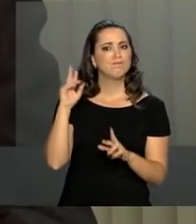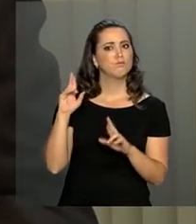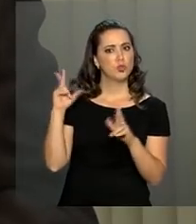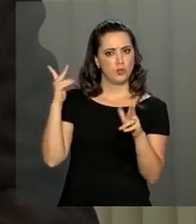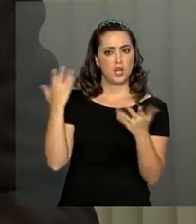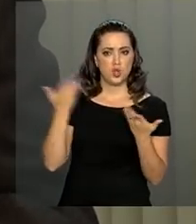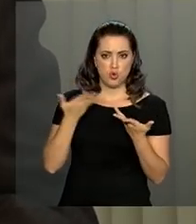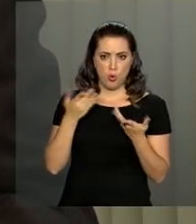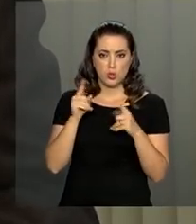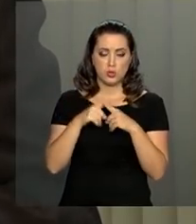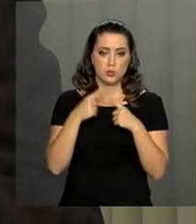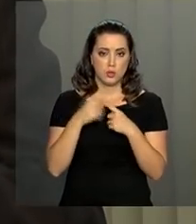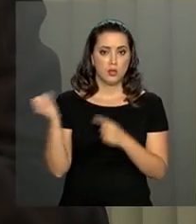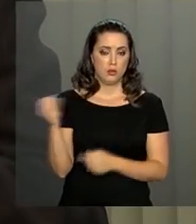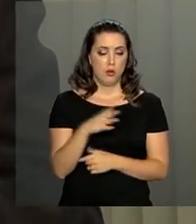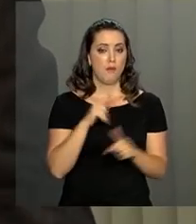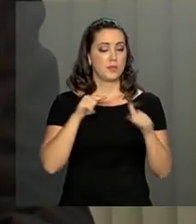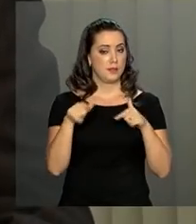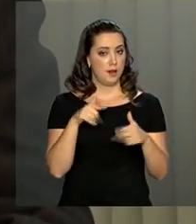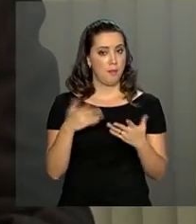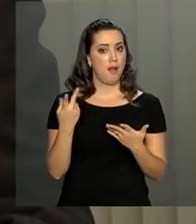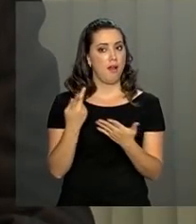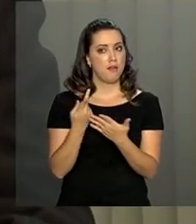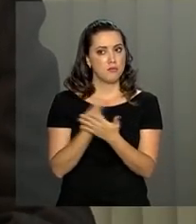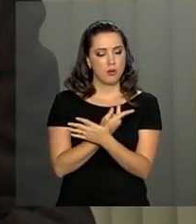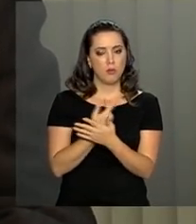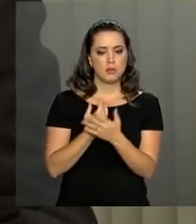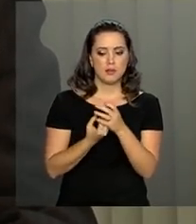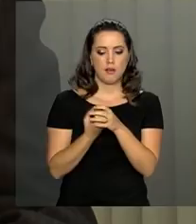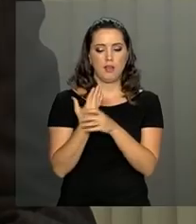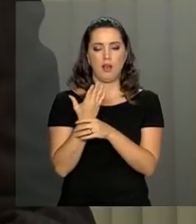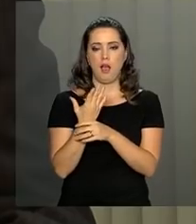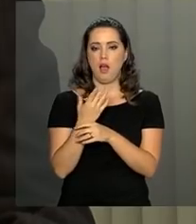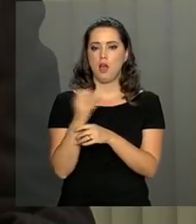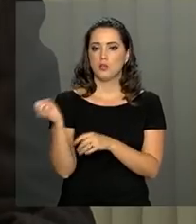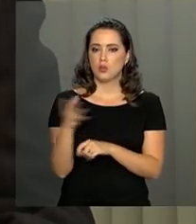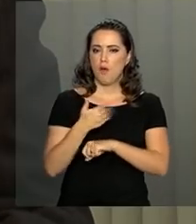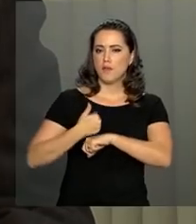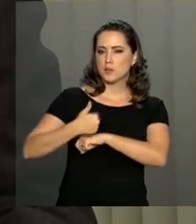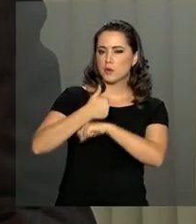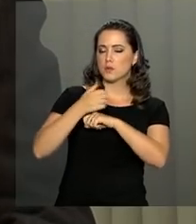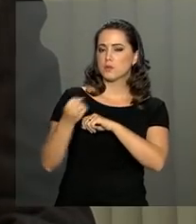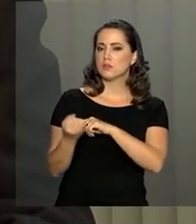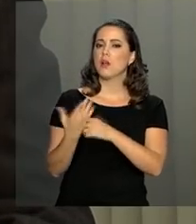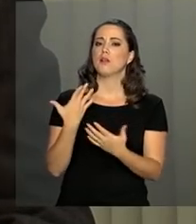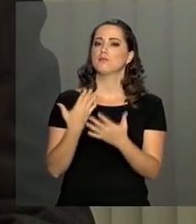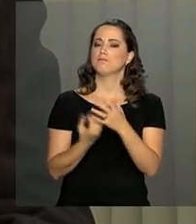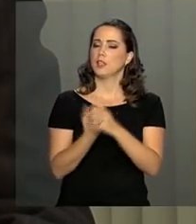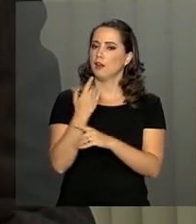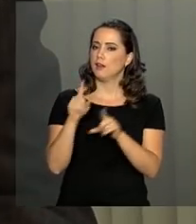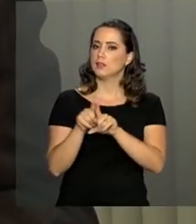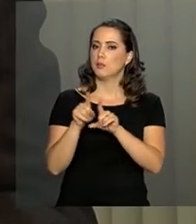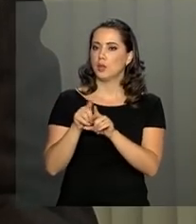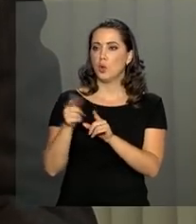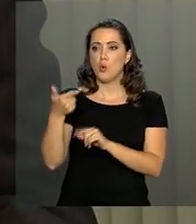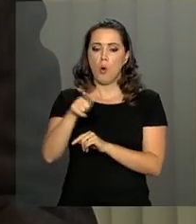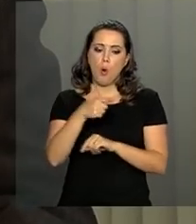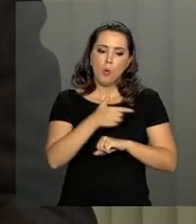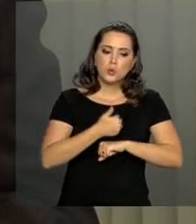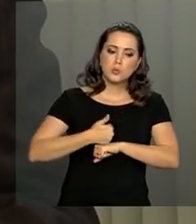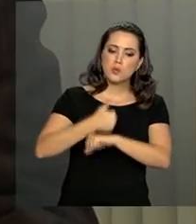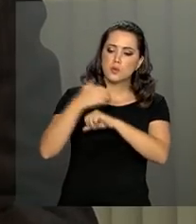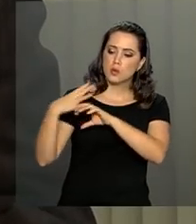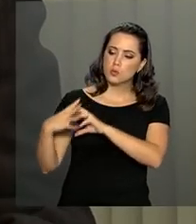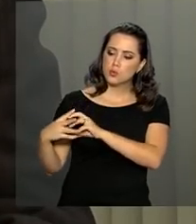atividades, novas profissões foram surgindo e outras foram desaparecendo. Então, novas